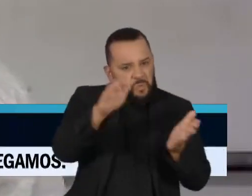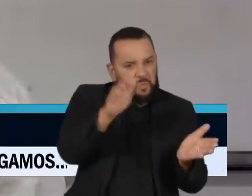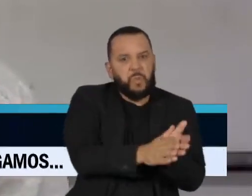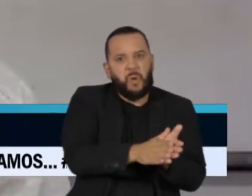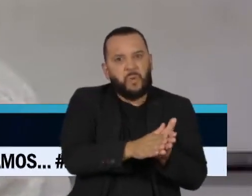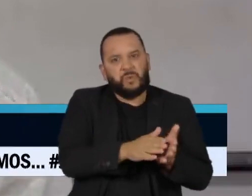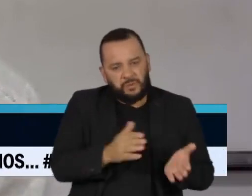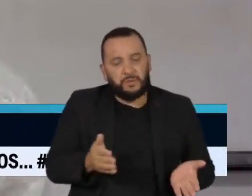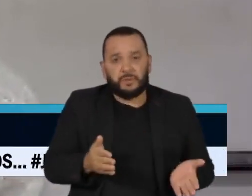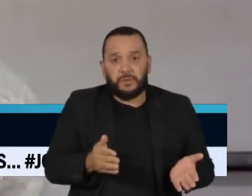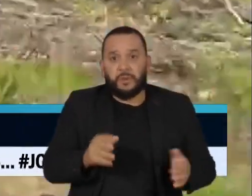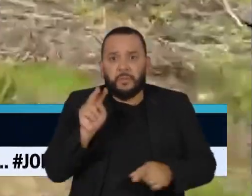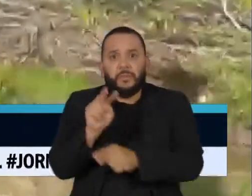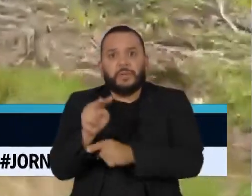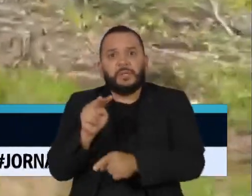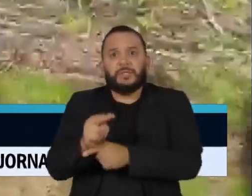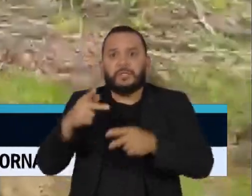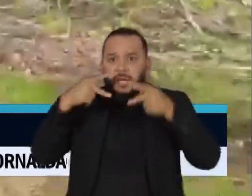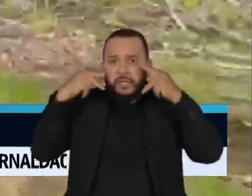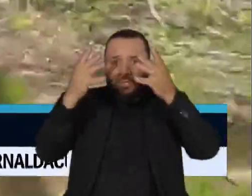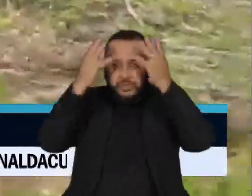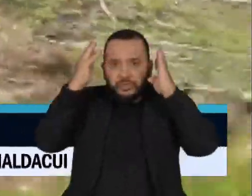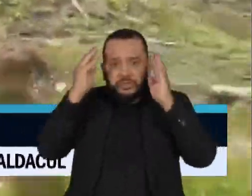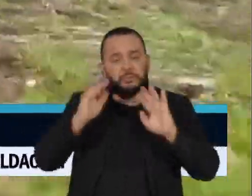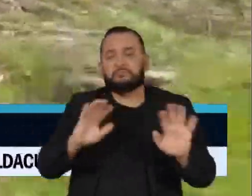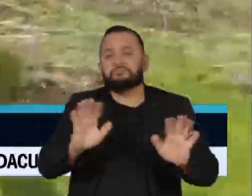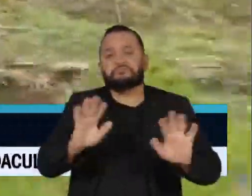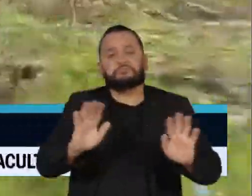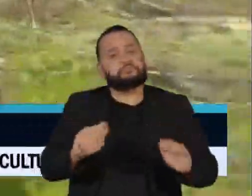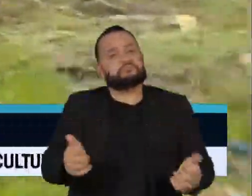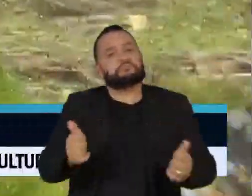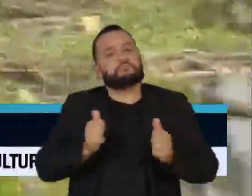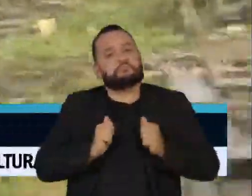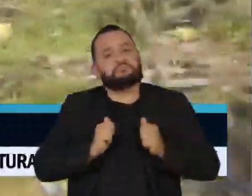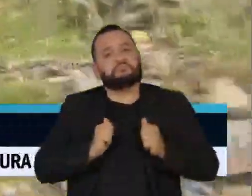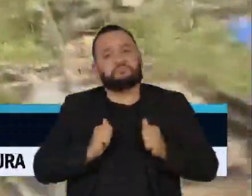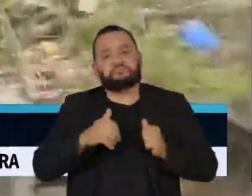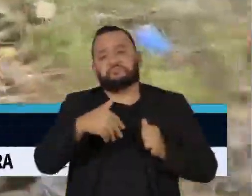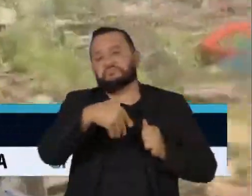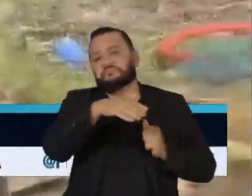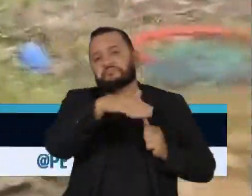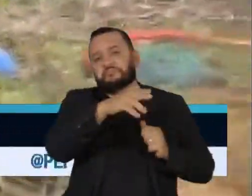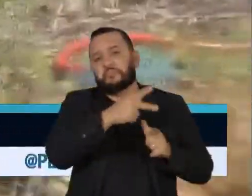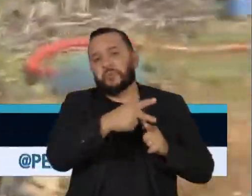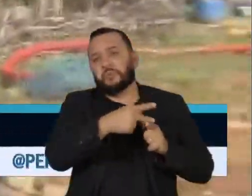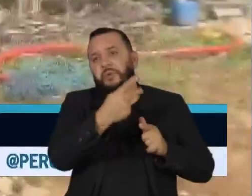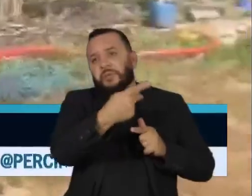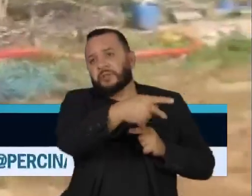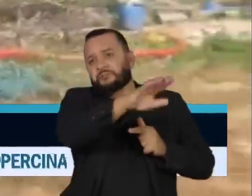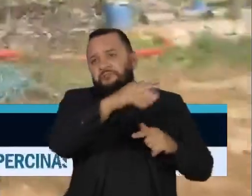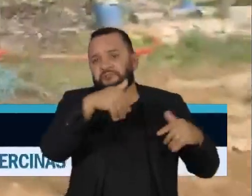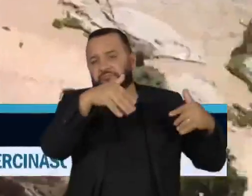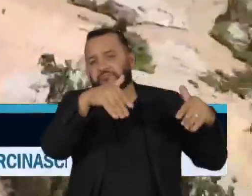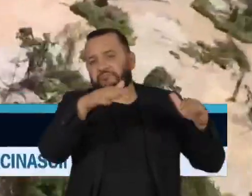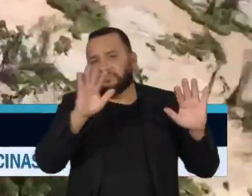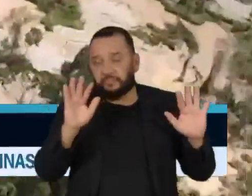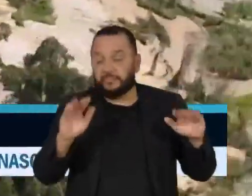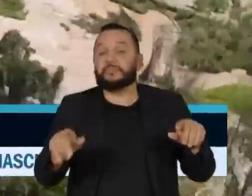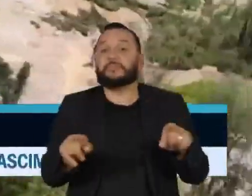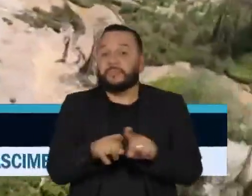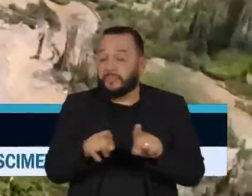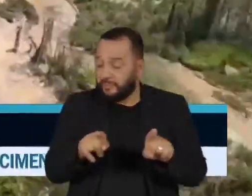indígena e proteger os indígenas, preferiu omitir-se do problema e, mais que isso,